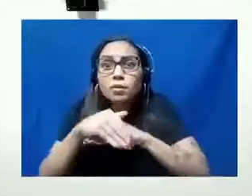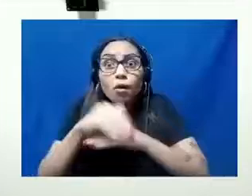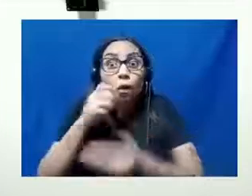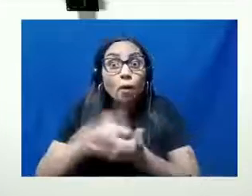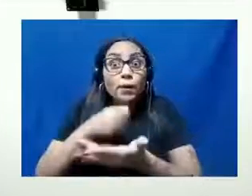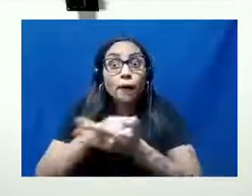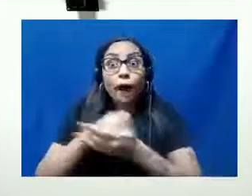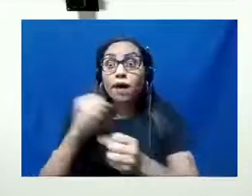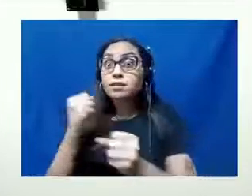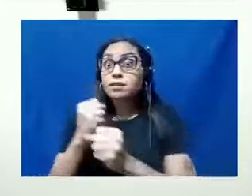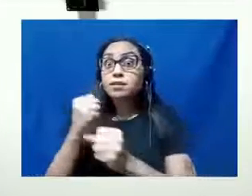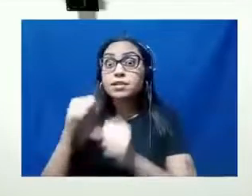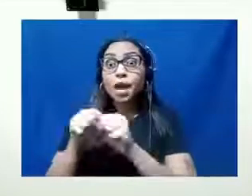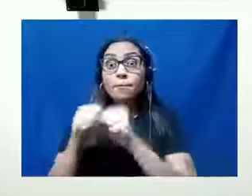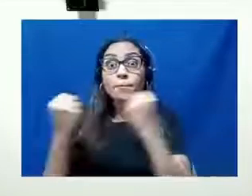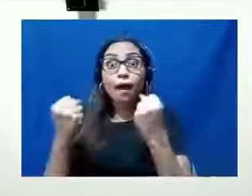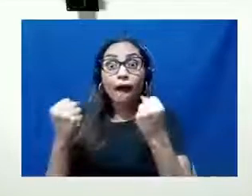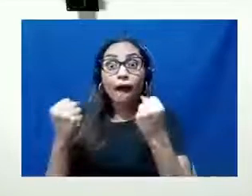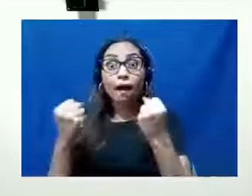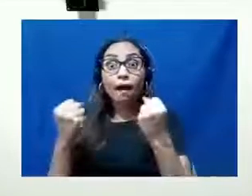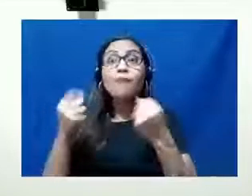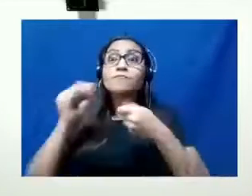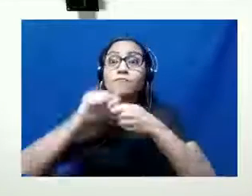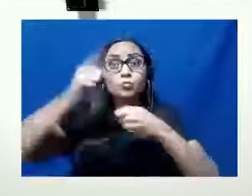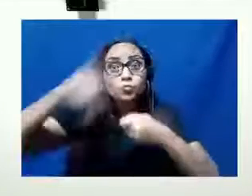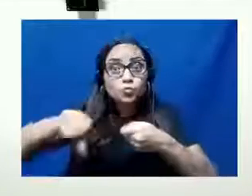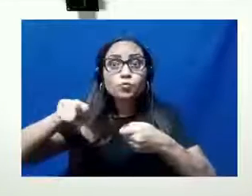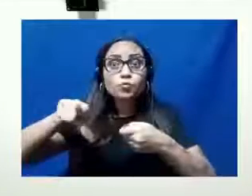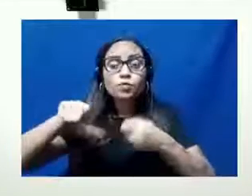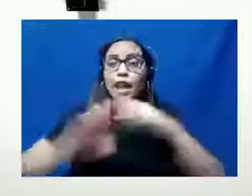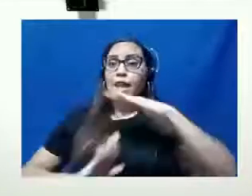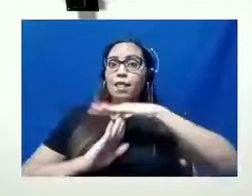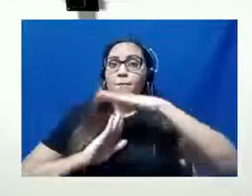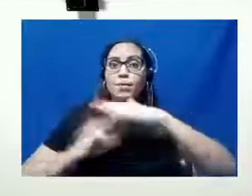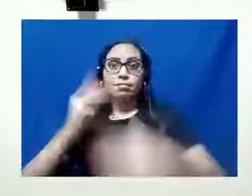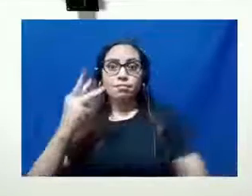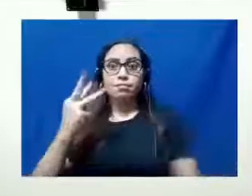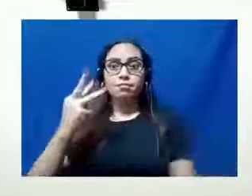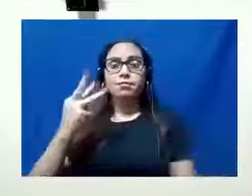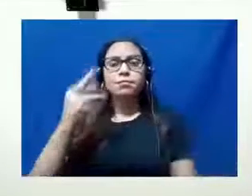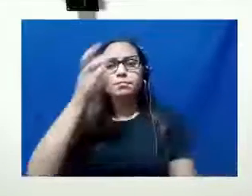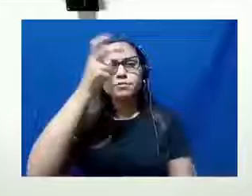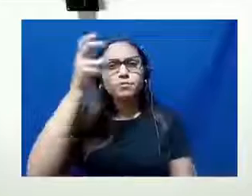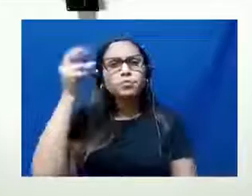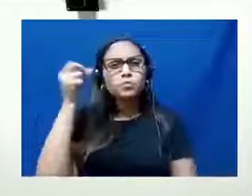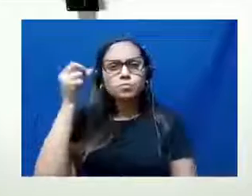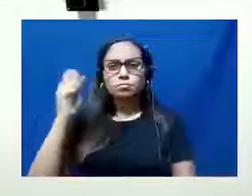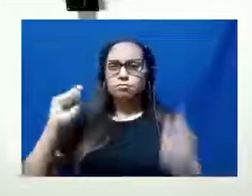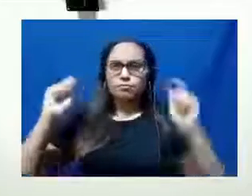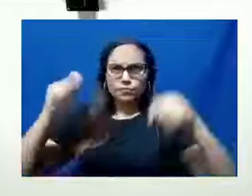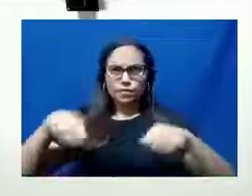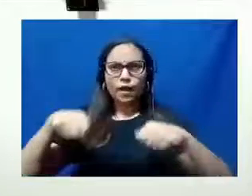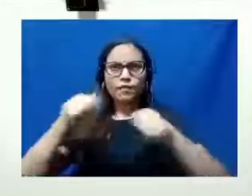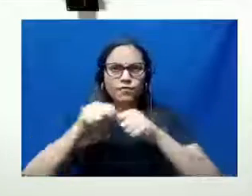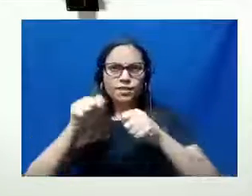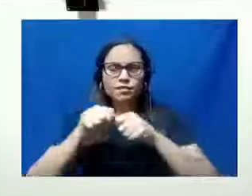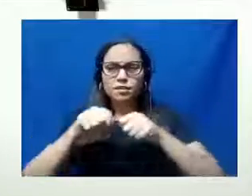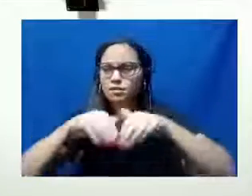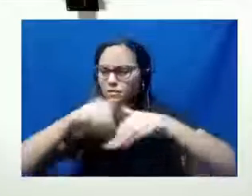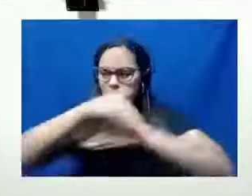refazer. O limite é três. É. E a prefeitura? E a prefeitura pode fazer uma calçada irregular?